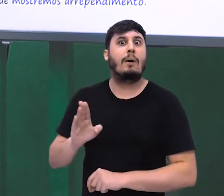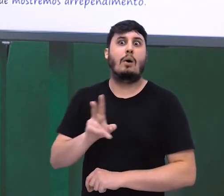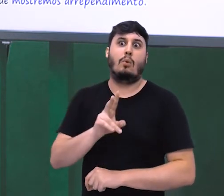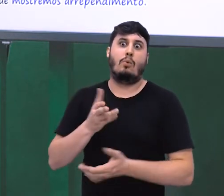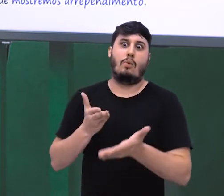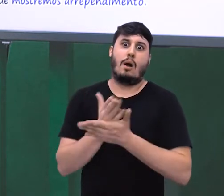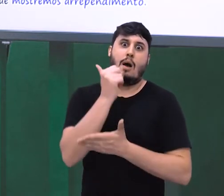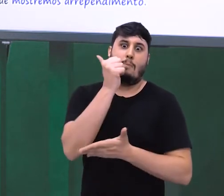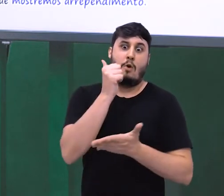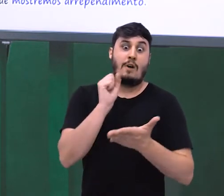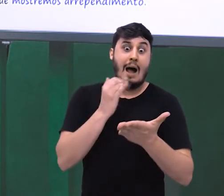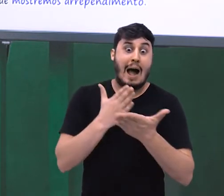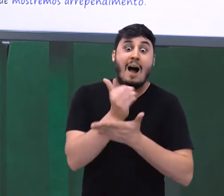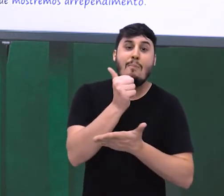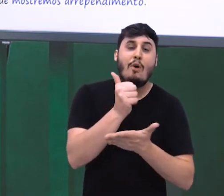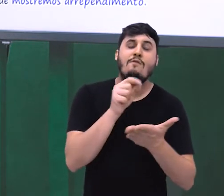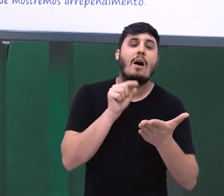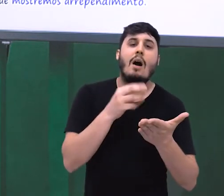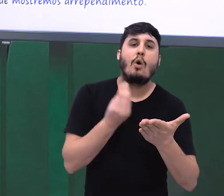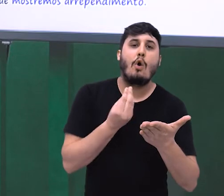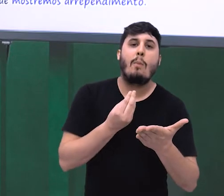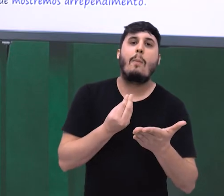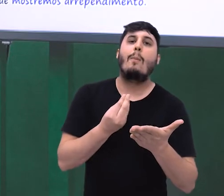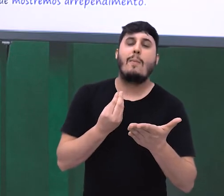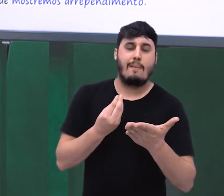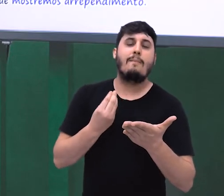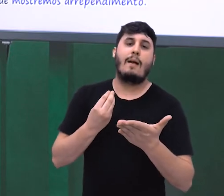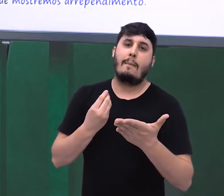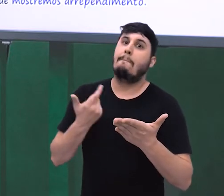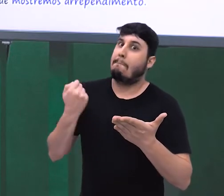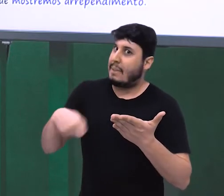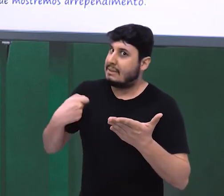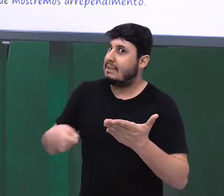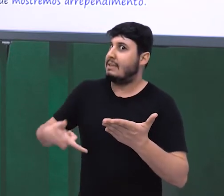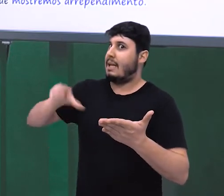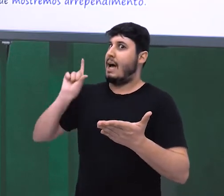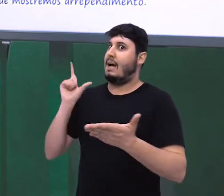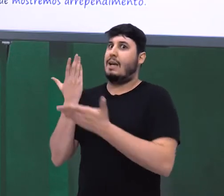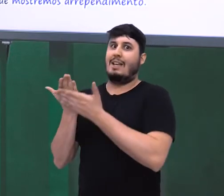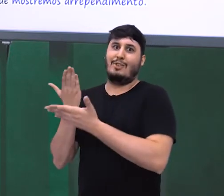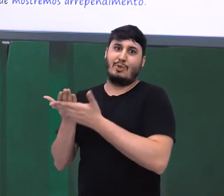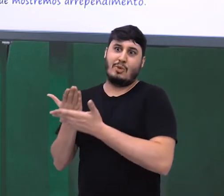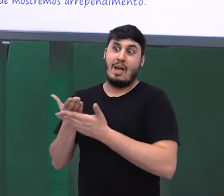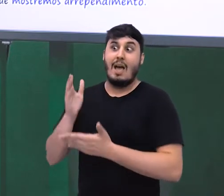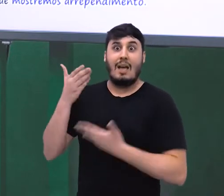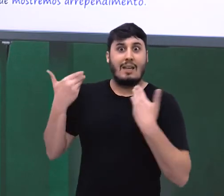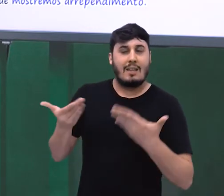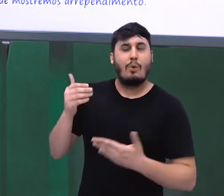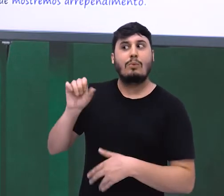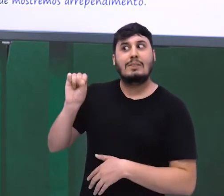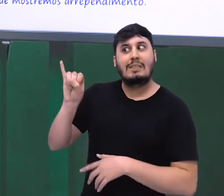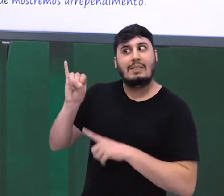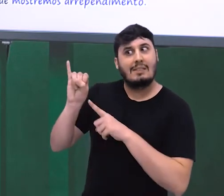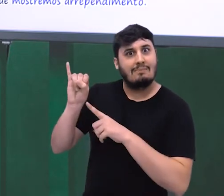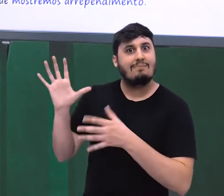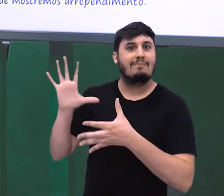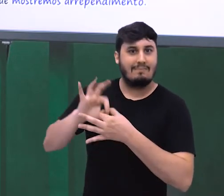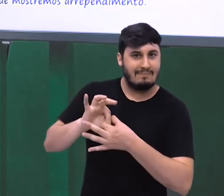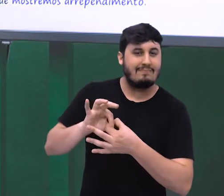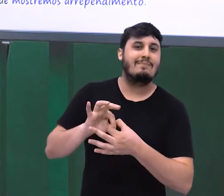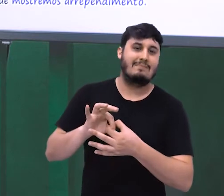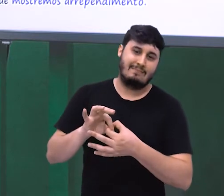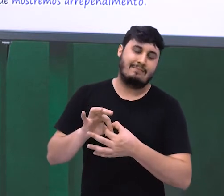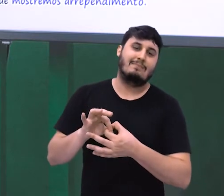a aprovação. Mas qual é a condição para eu conseguir essa aprovação? Eu ter estudado. Então, a primeira oração